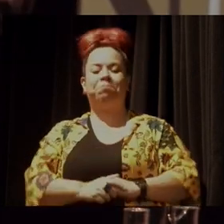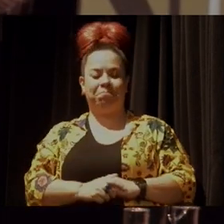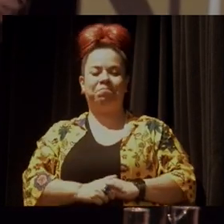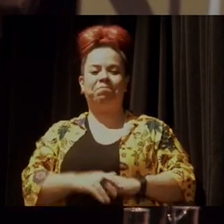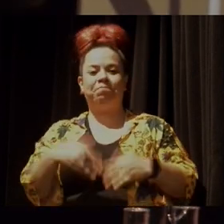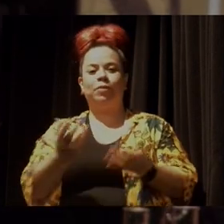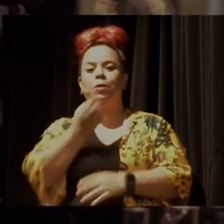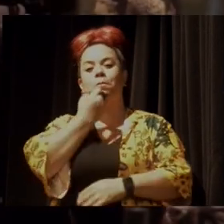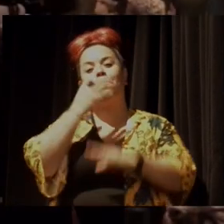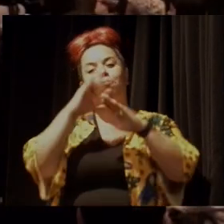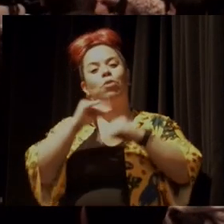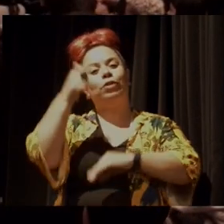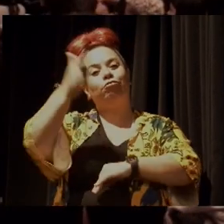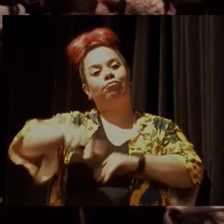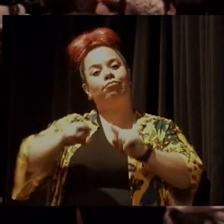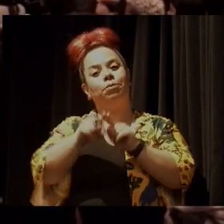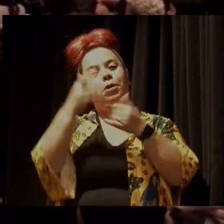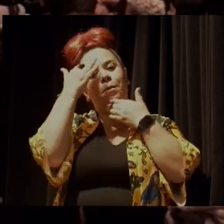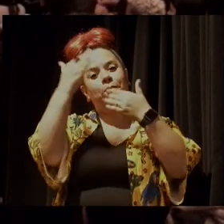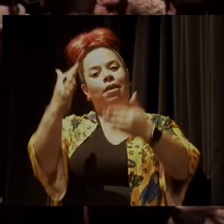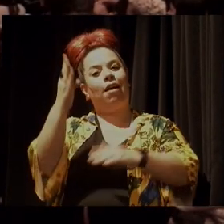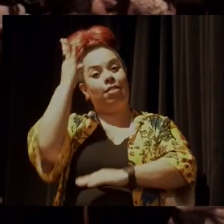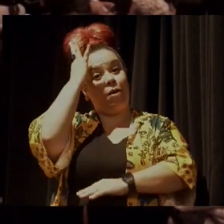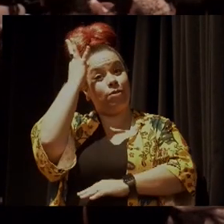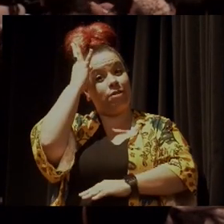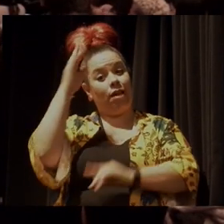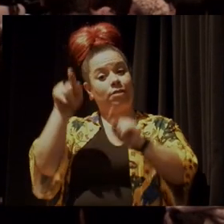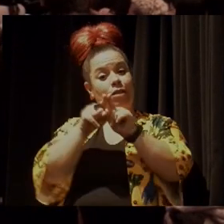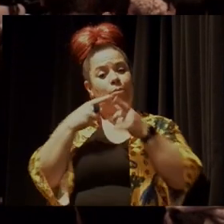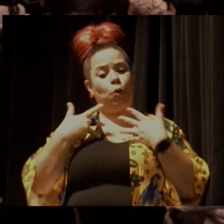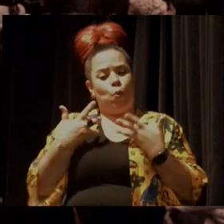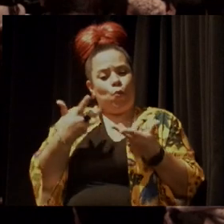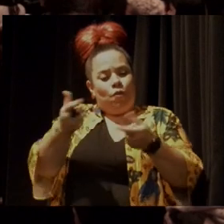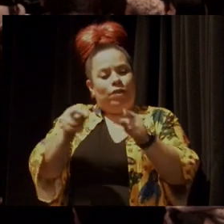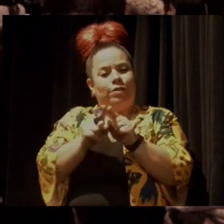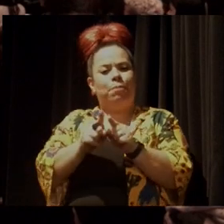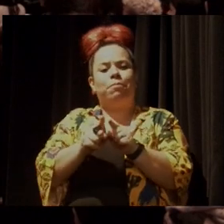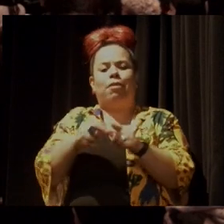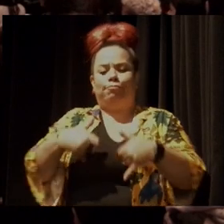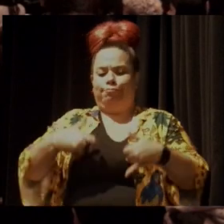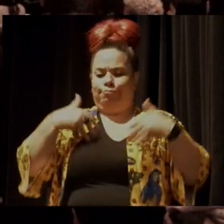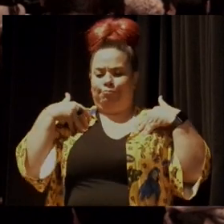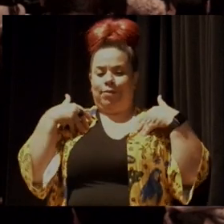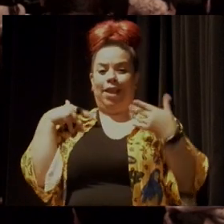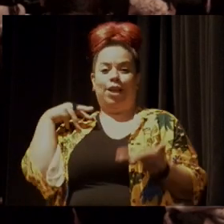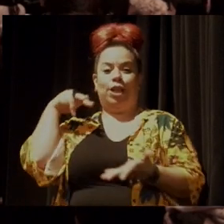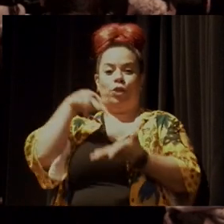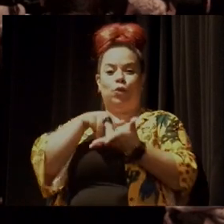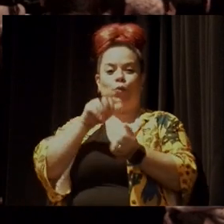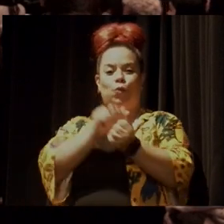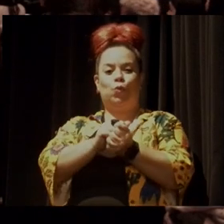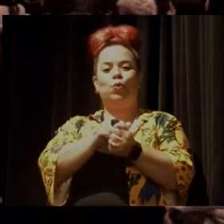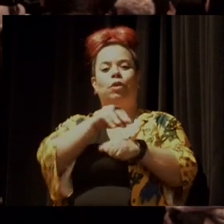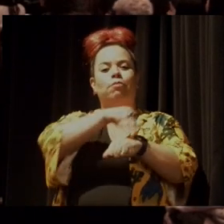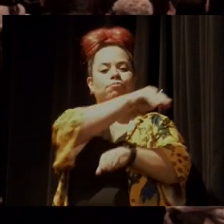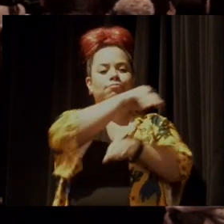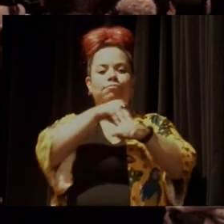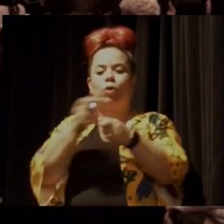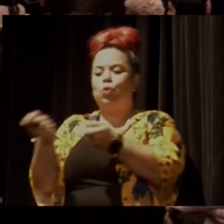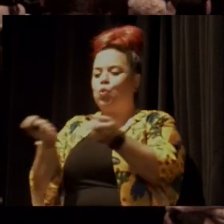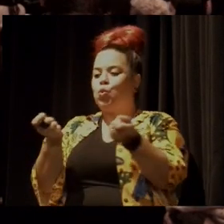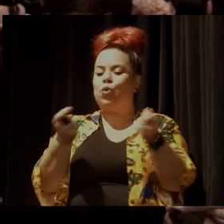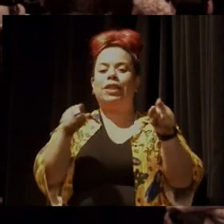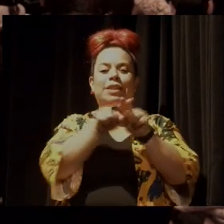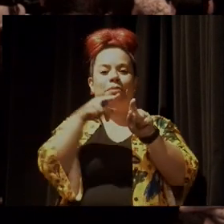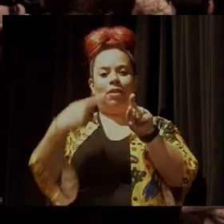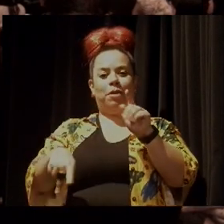boa noite mais uma vez. Obrigado ao SESC pelo convite, pelo privilégio de estar aqui e poder mediar essa roda de conversa. Denise e a todos